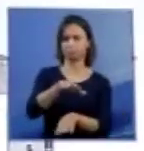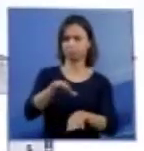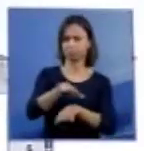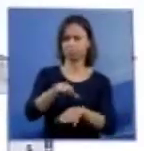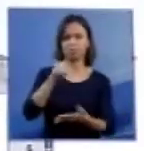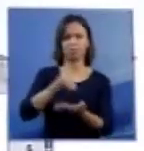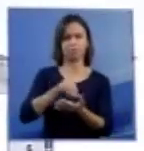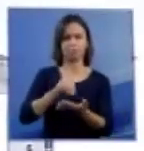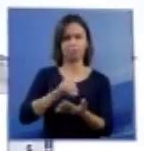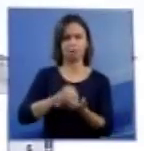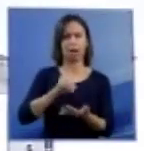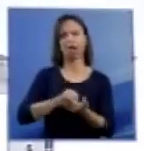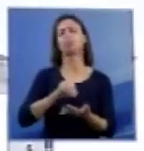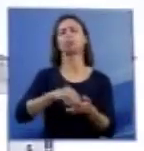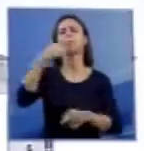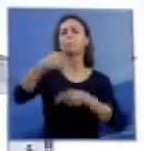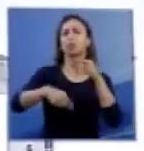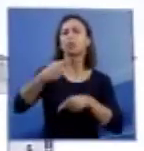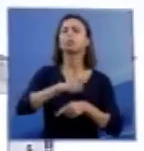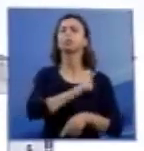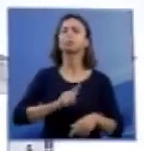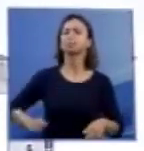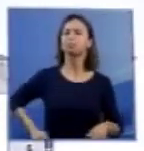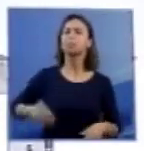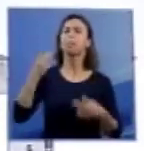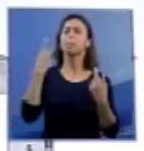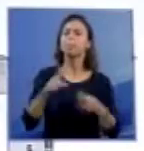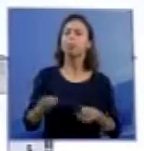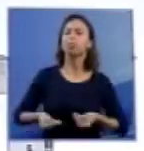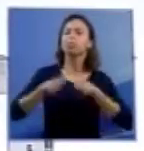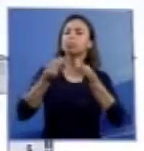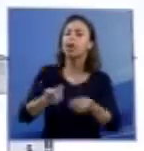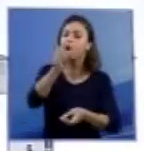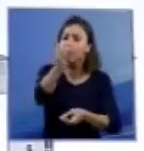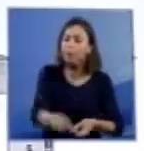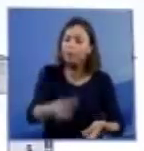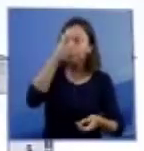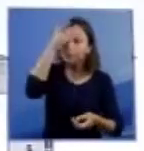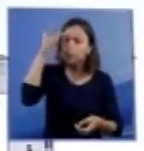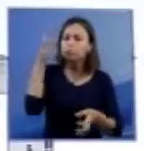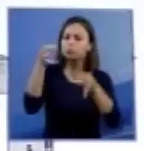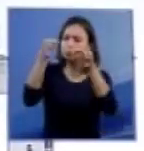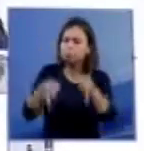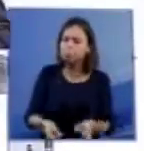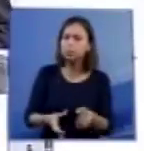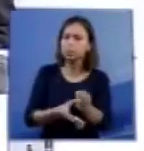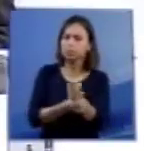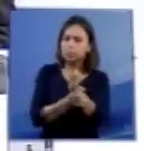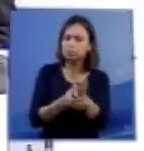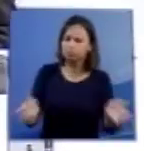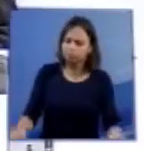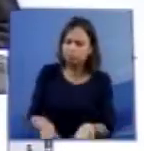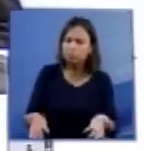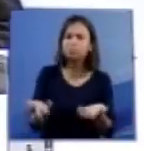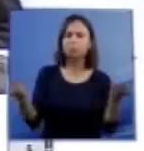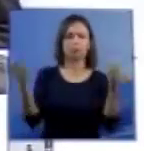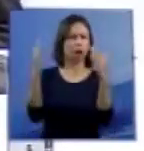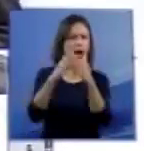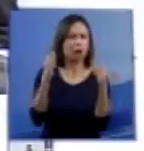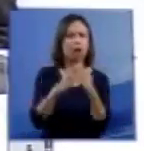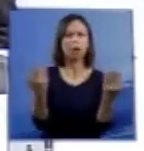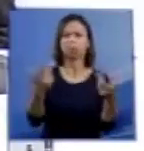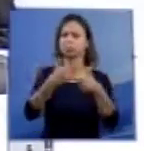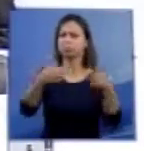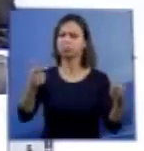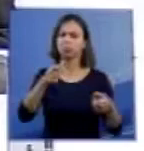públicas que possam garantir a cada ser humano dignidade em se tratando de infraestrutura já